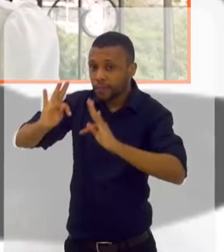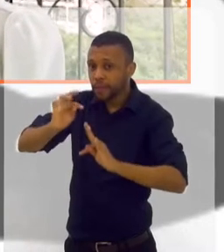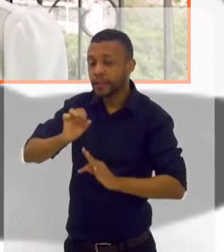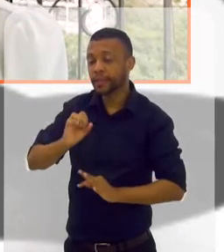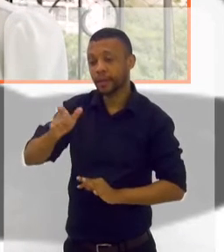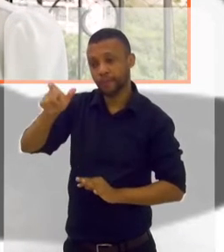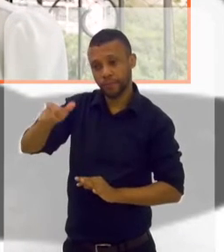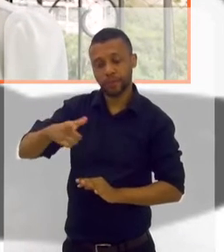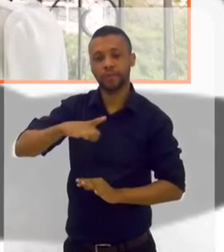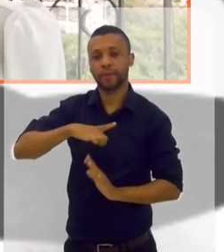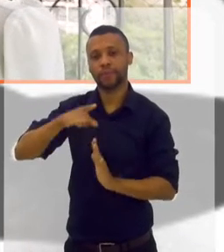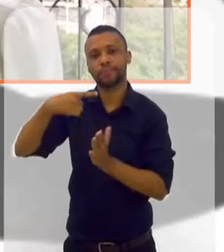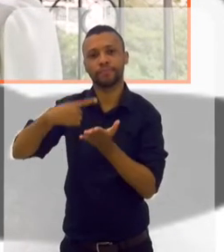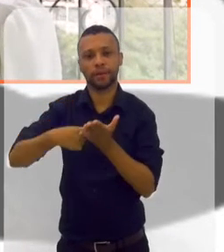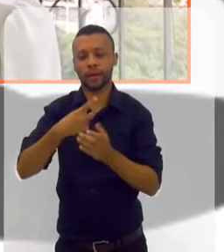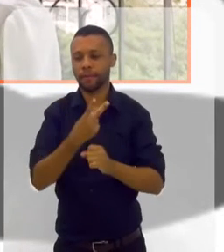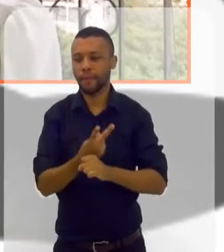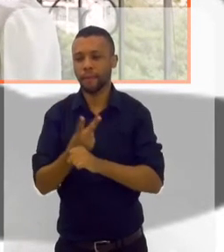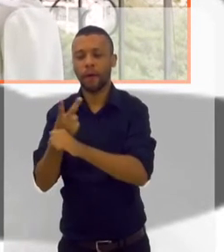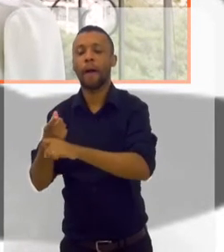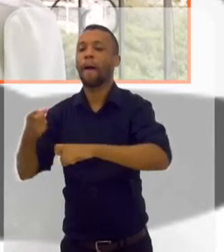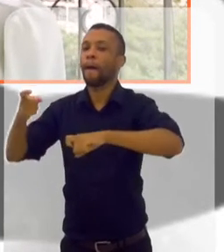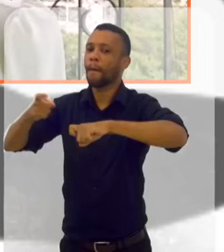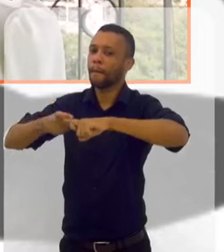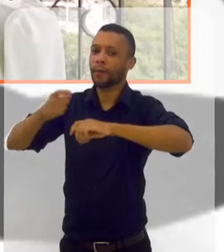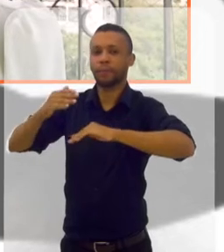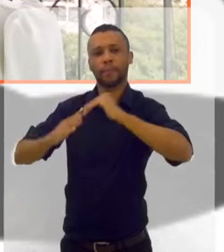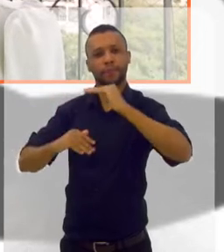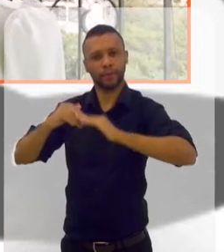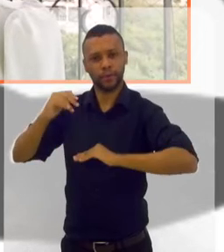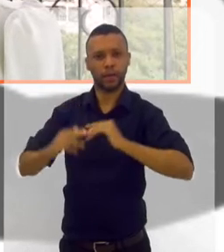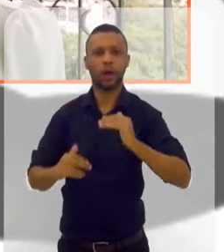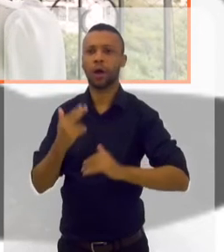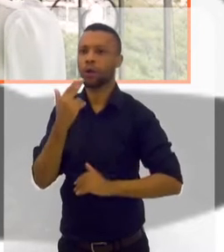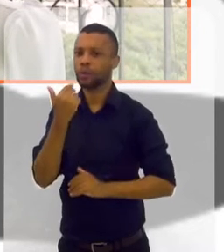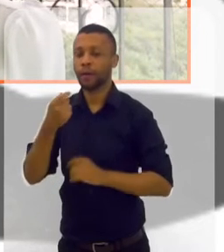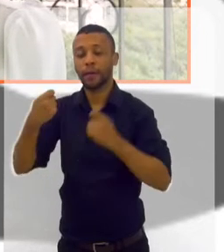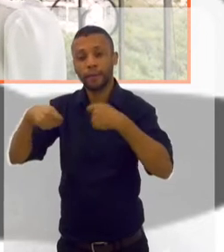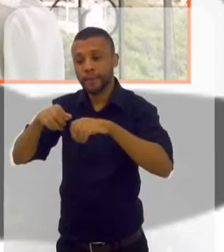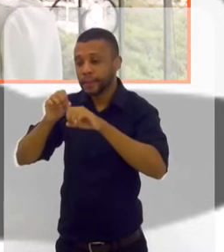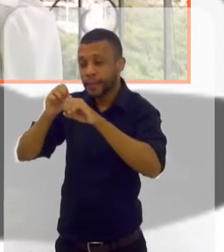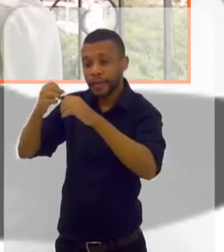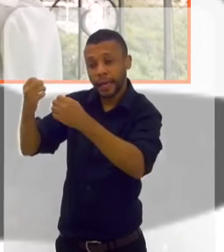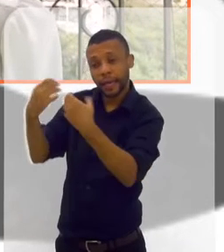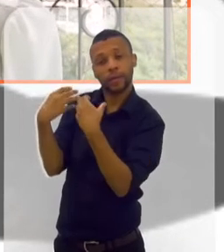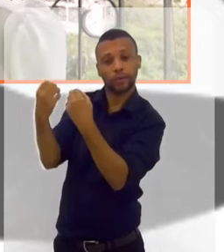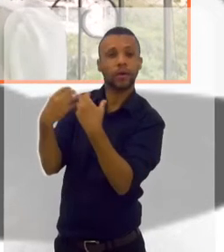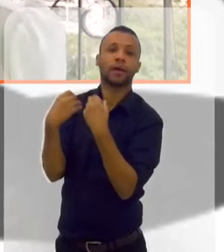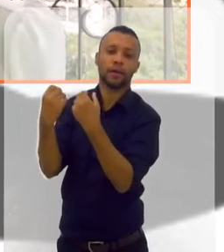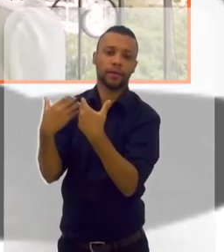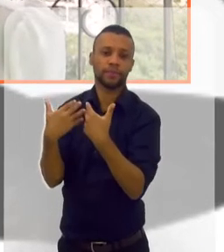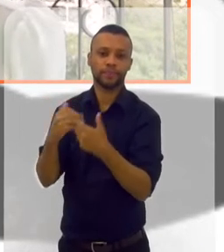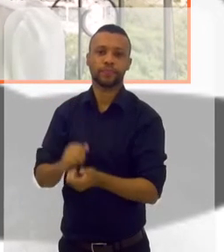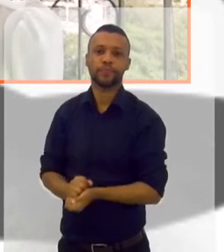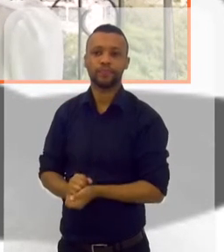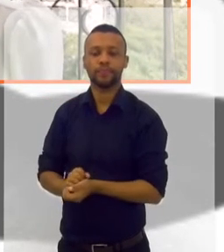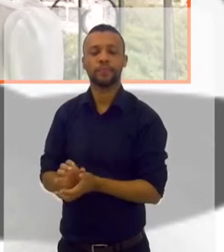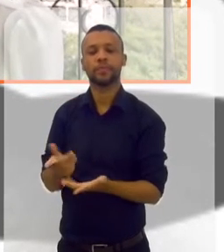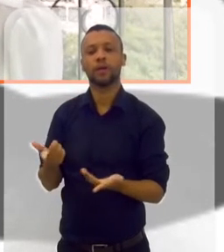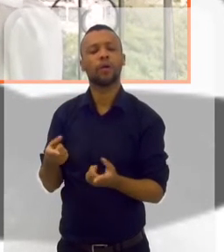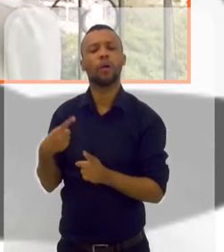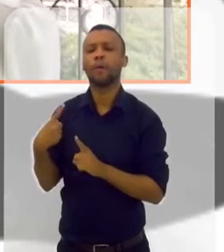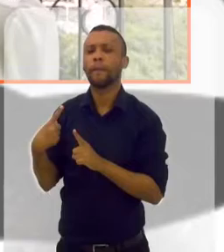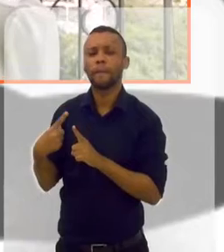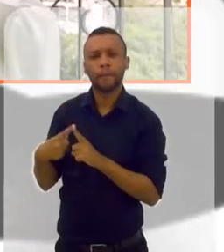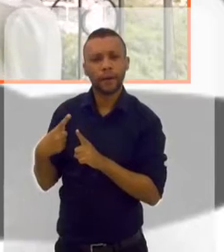a pessoa se comprometer de que ela vai procurar um médico, um nutricionista, porque ela precisa reeducar, não é mágica. Eu acho